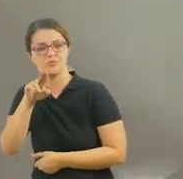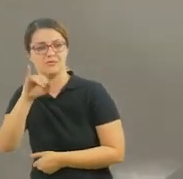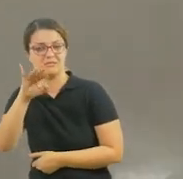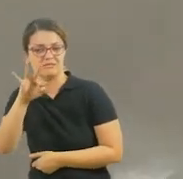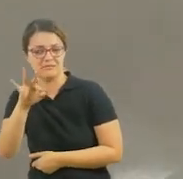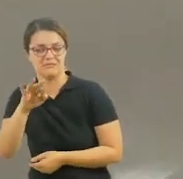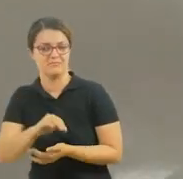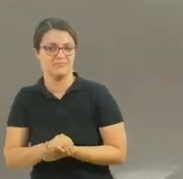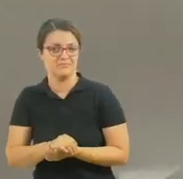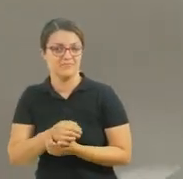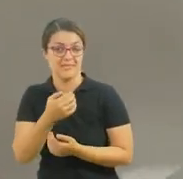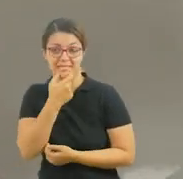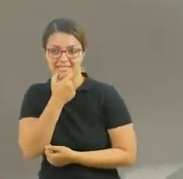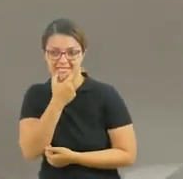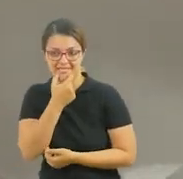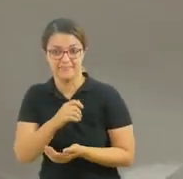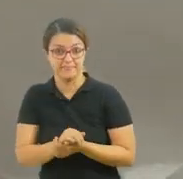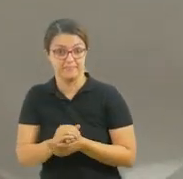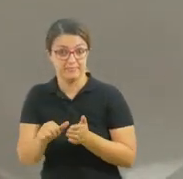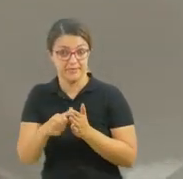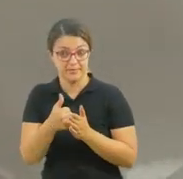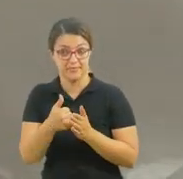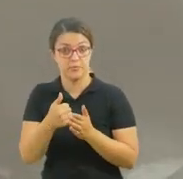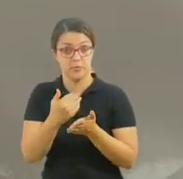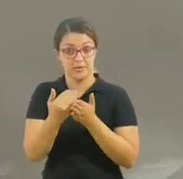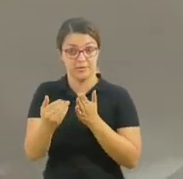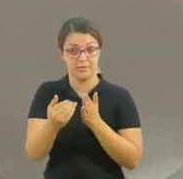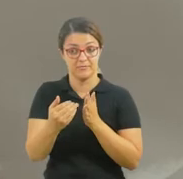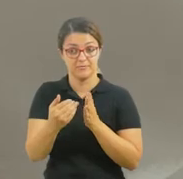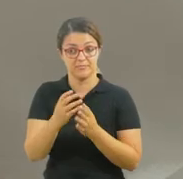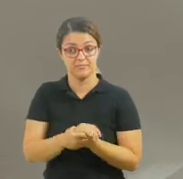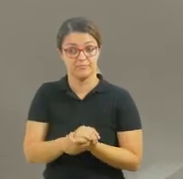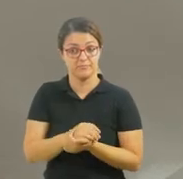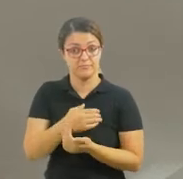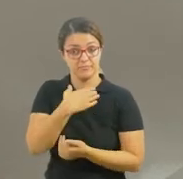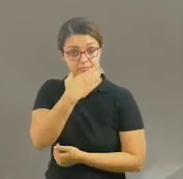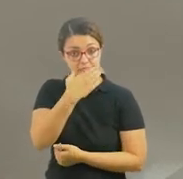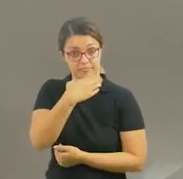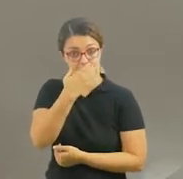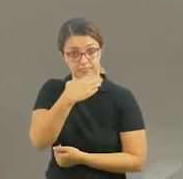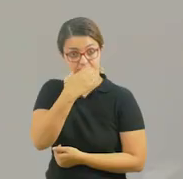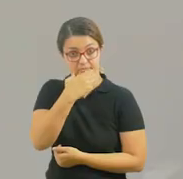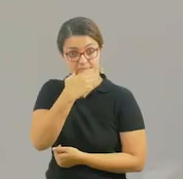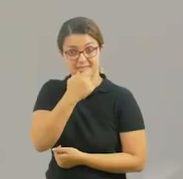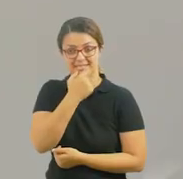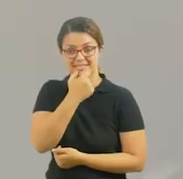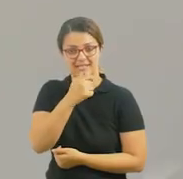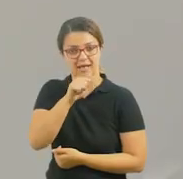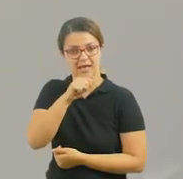as nossas primeiras frutas a serem trabalhadas. Começando com a Apple,